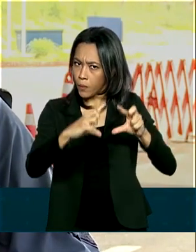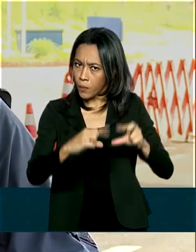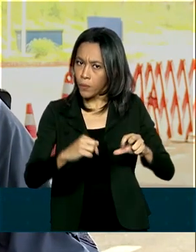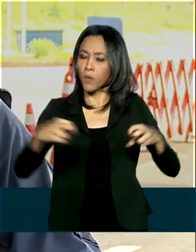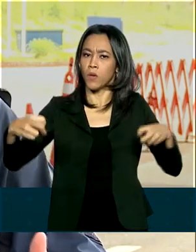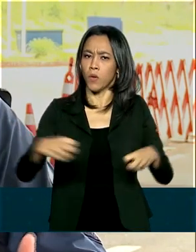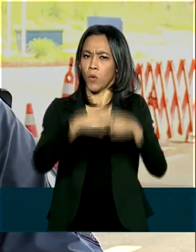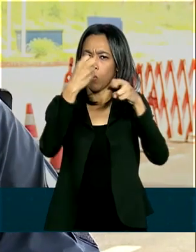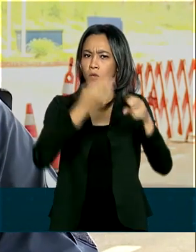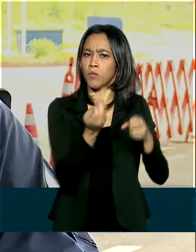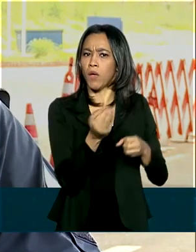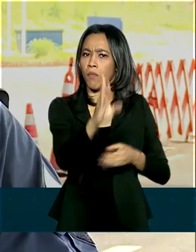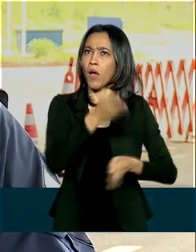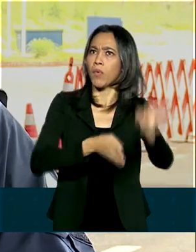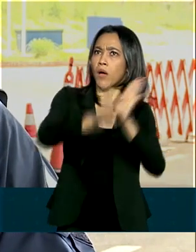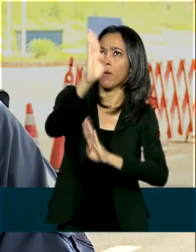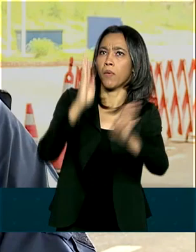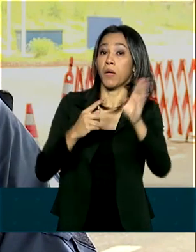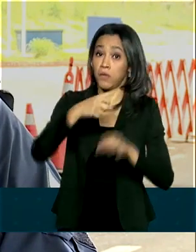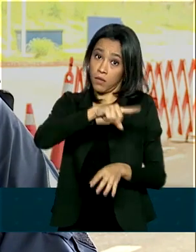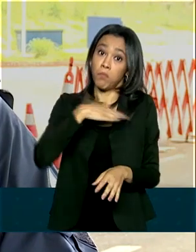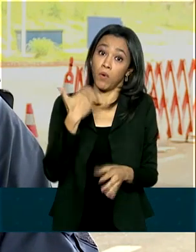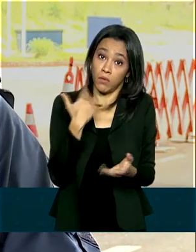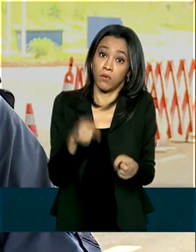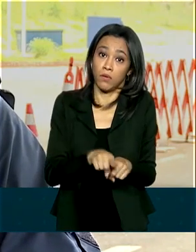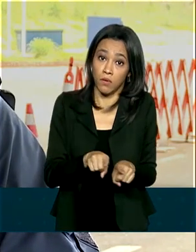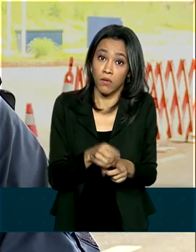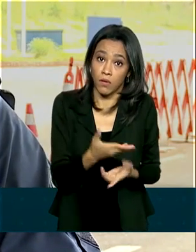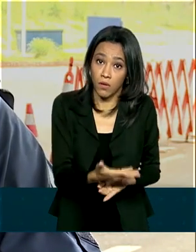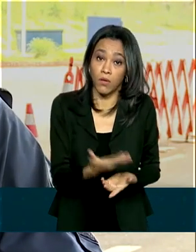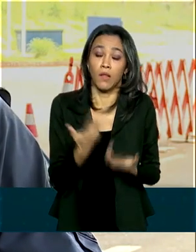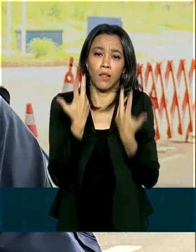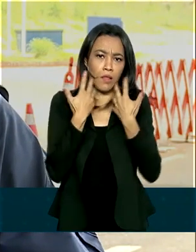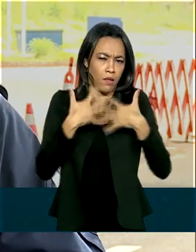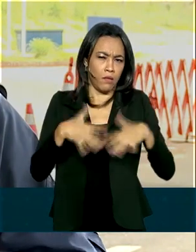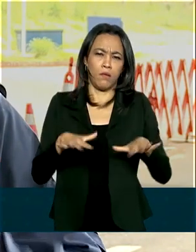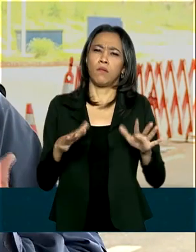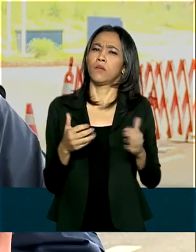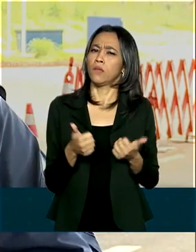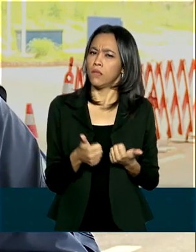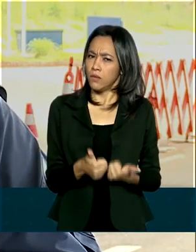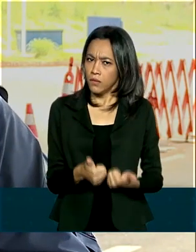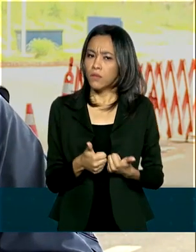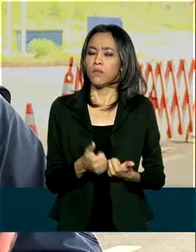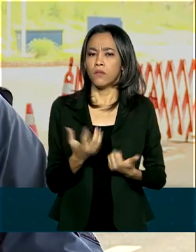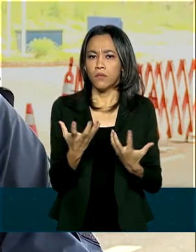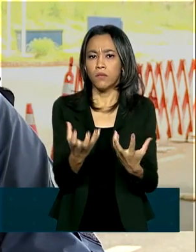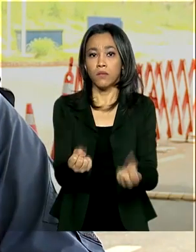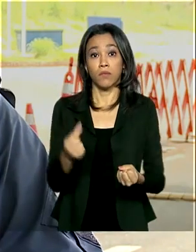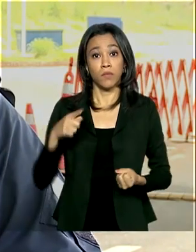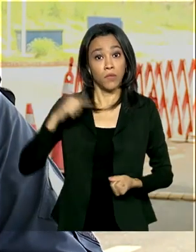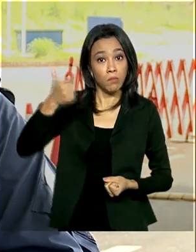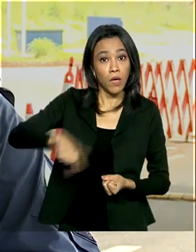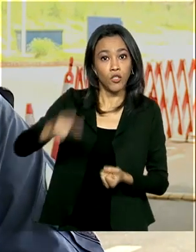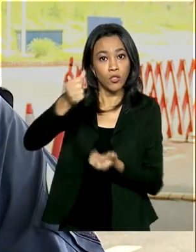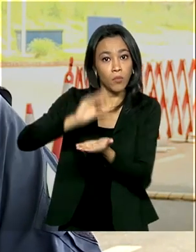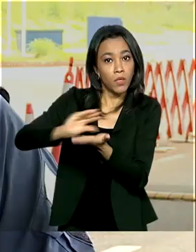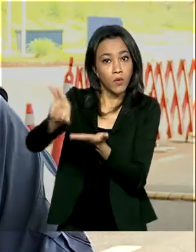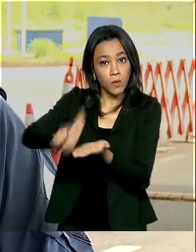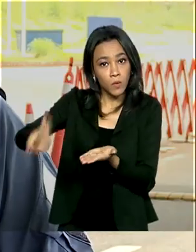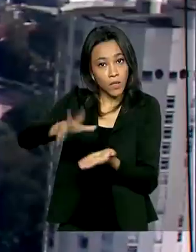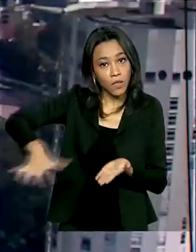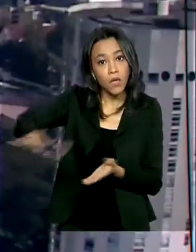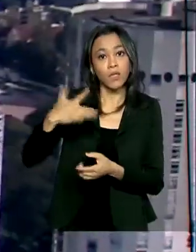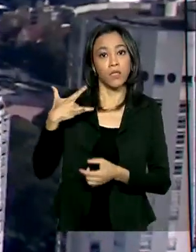acidentes de trânsito e as vítimas, consequentemente, naturalmente nós teremos mais recursos para a saúde